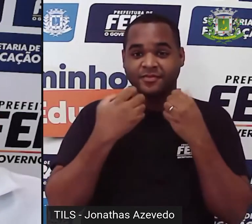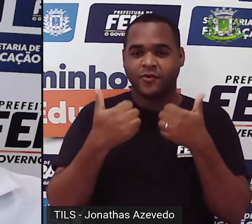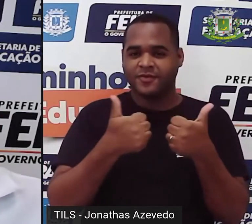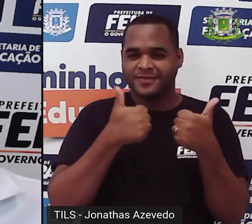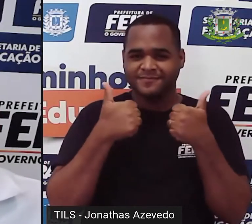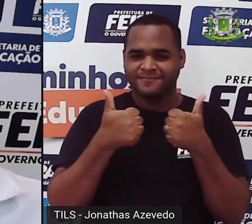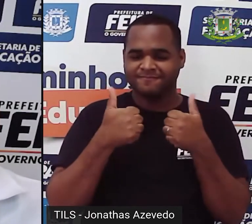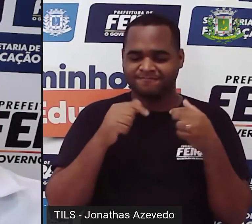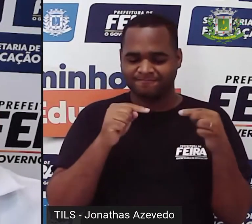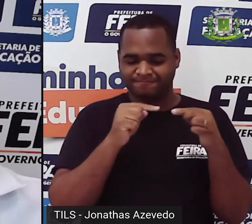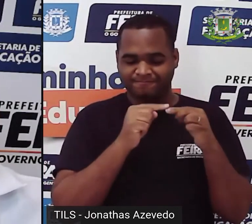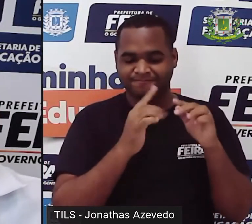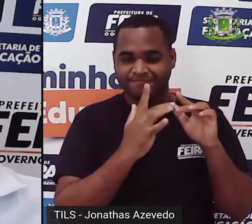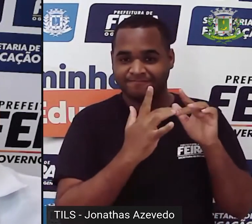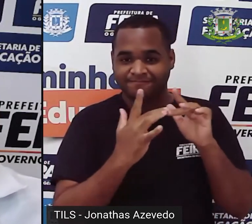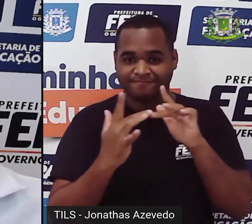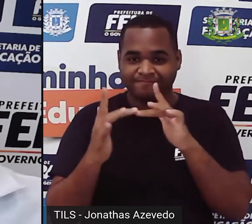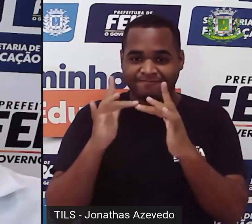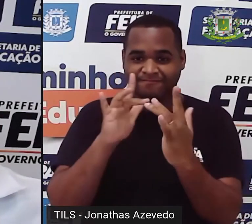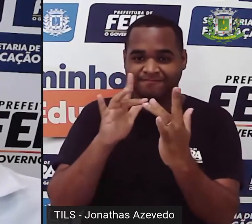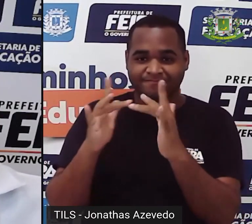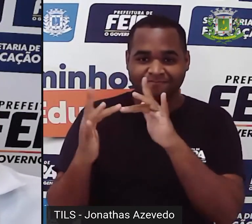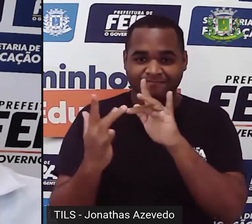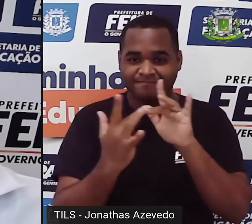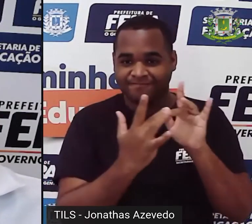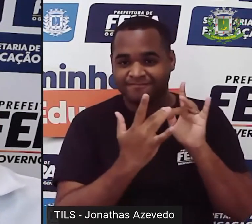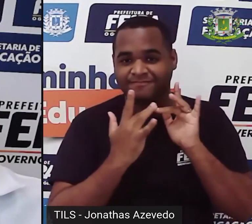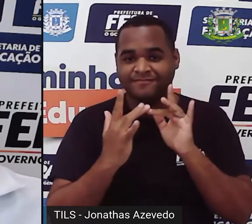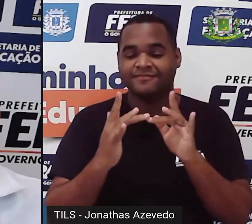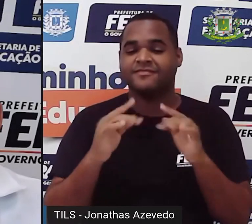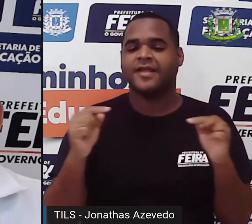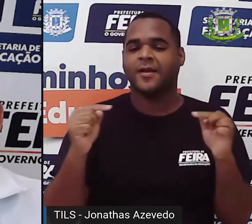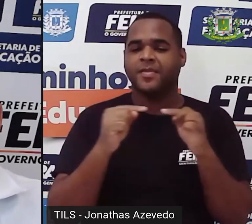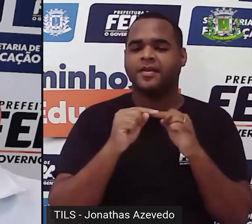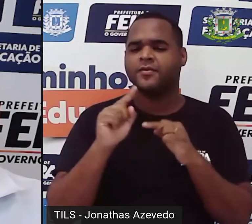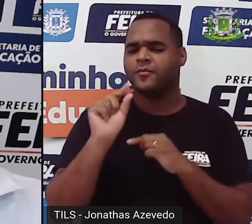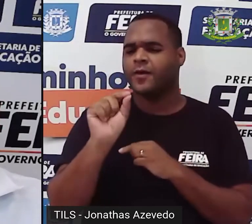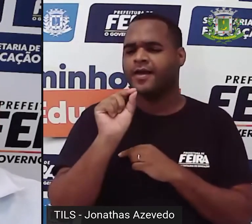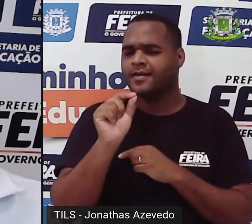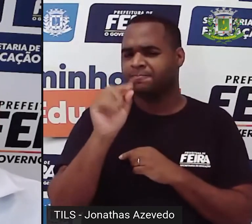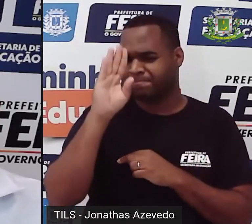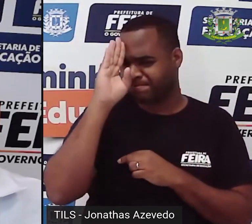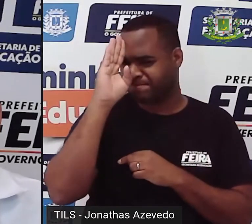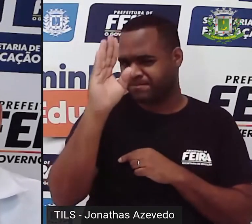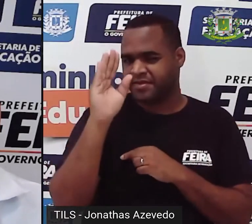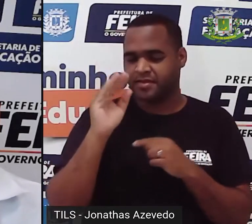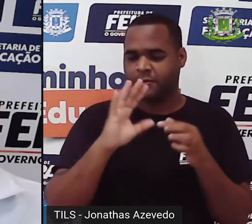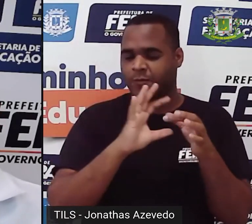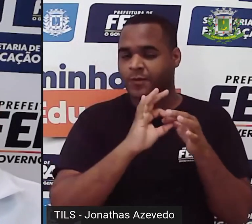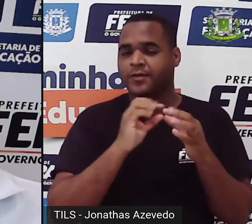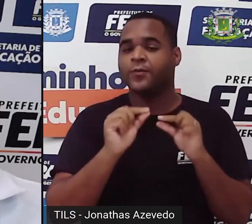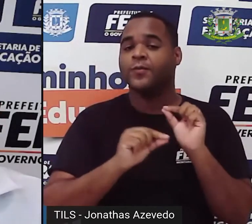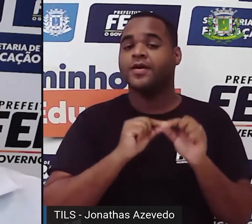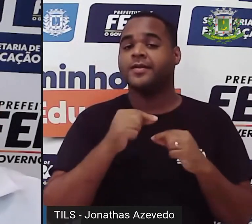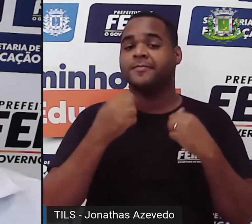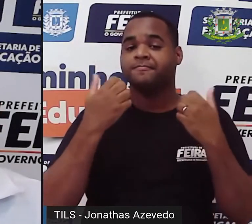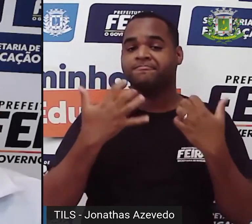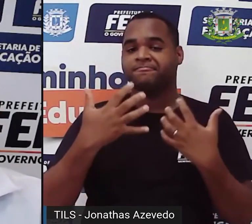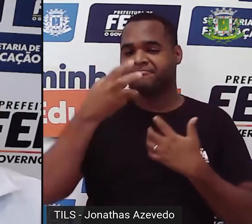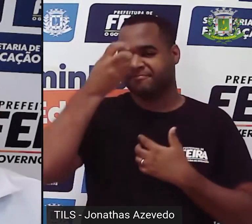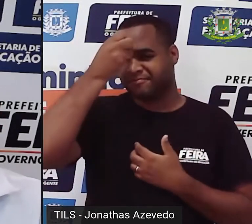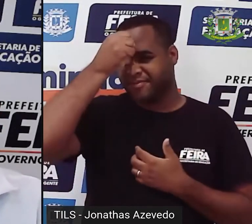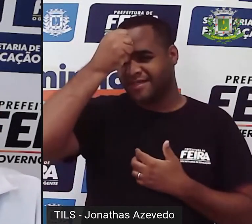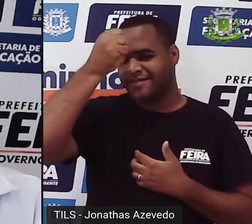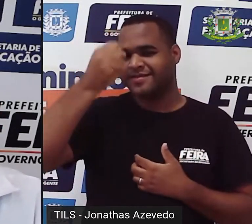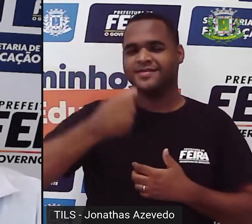sintonizados, isso aí, sintonizados, né, com o objetivo, o único foco em aprender,